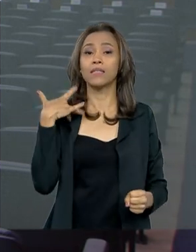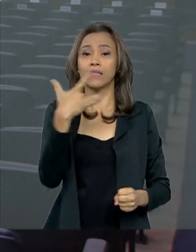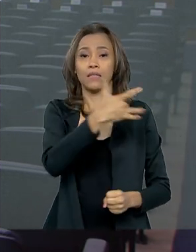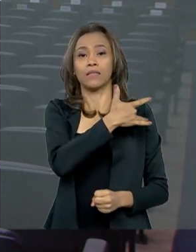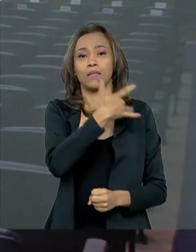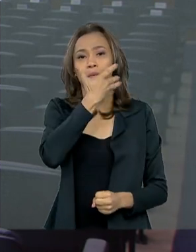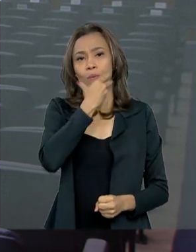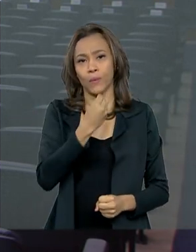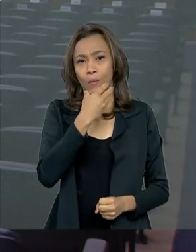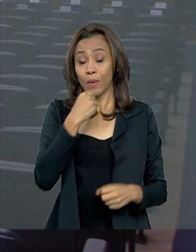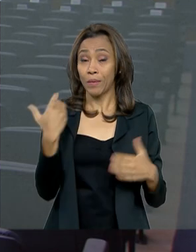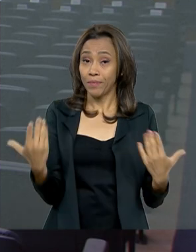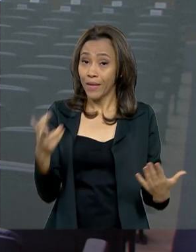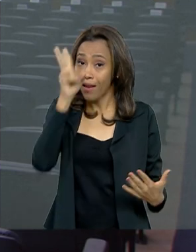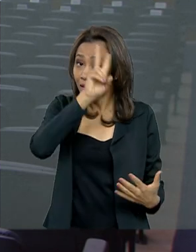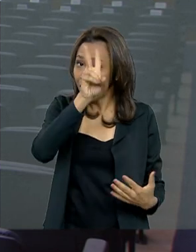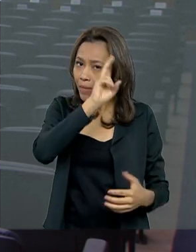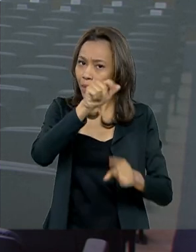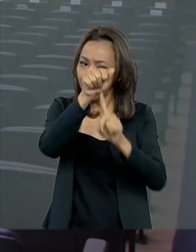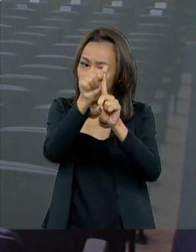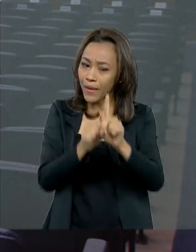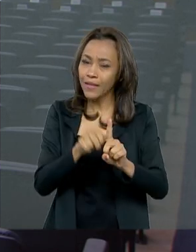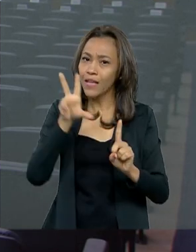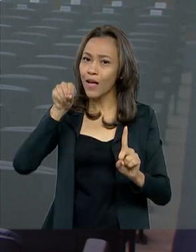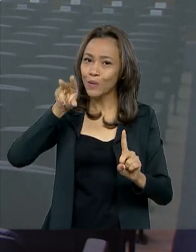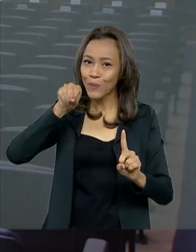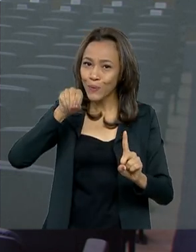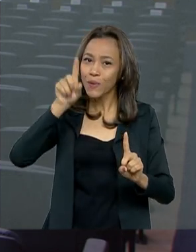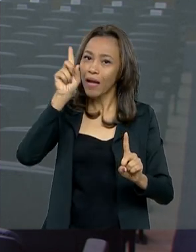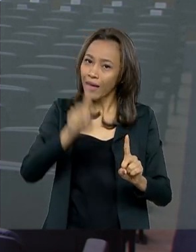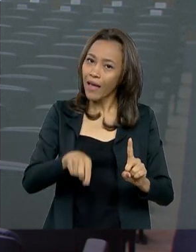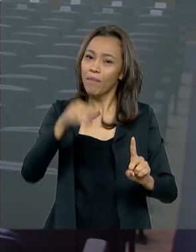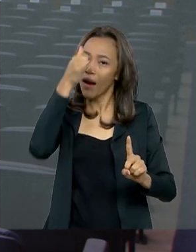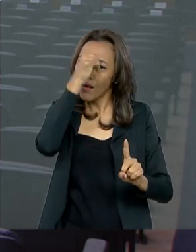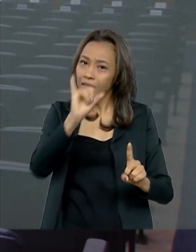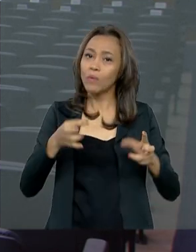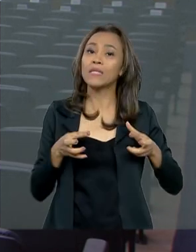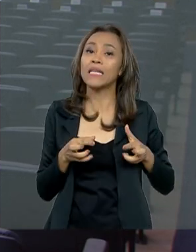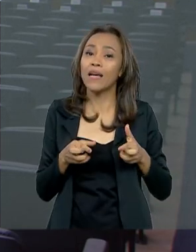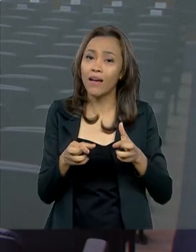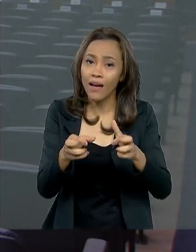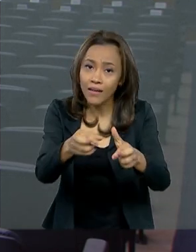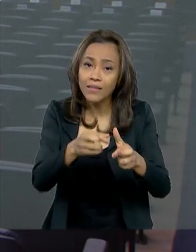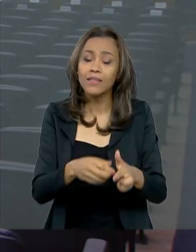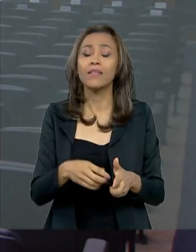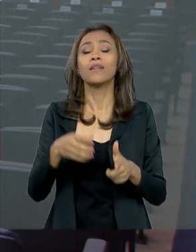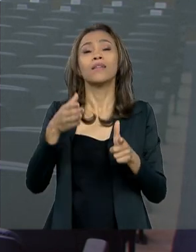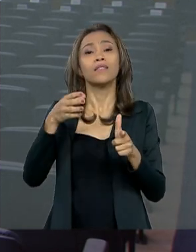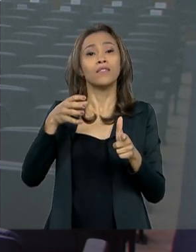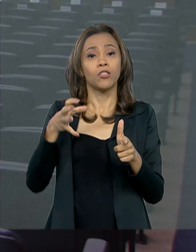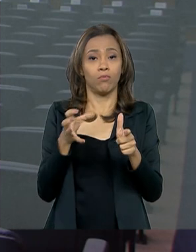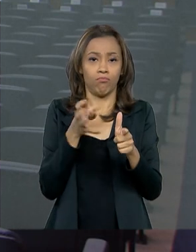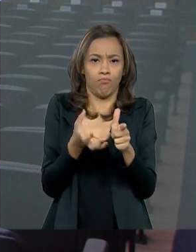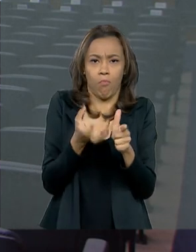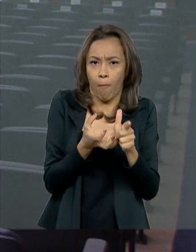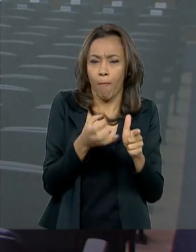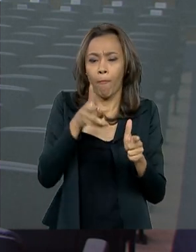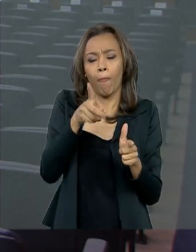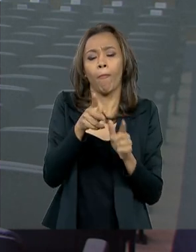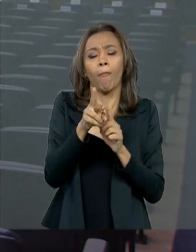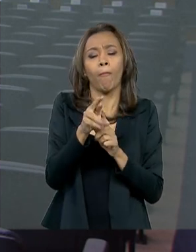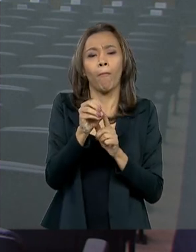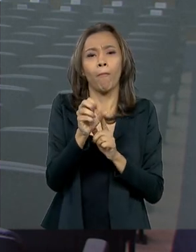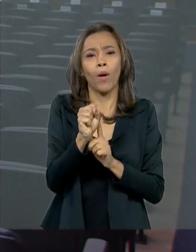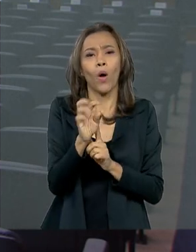que nós estamos no Novembro Azul, mês de prevenção ao câncer de próstata, que alerta para a importância de que os homens vão ao